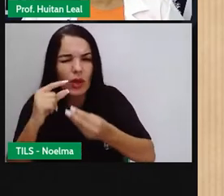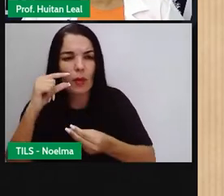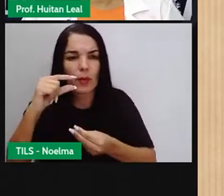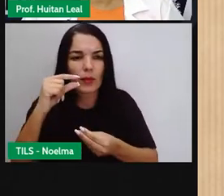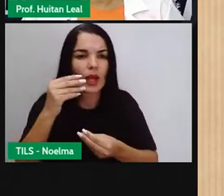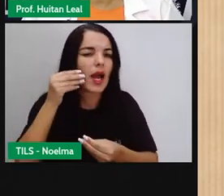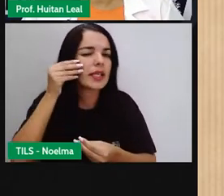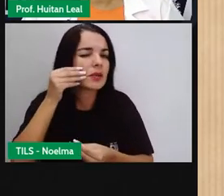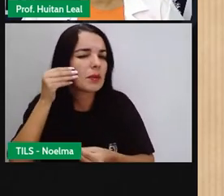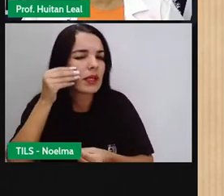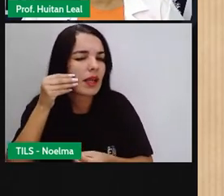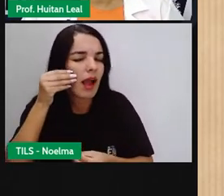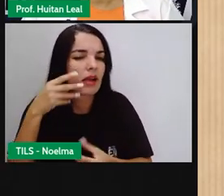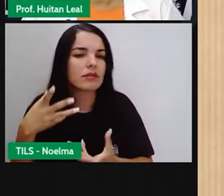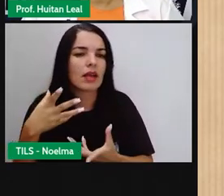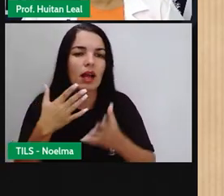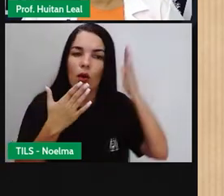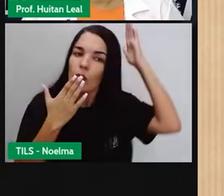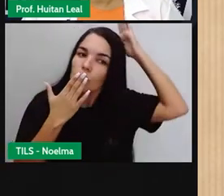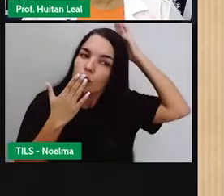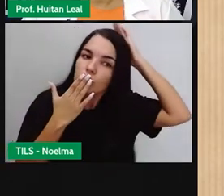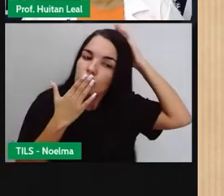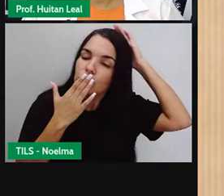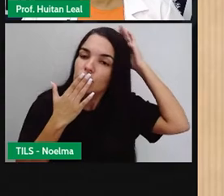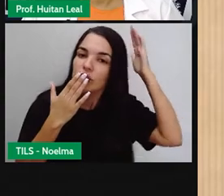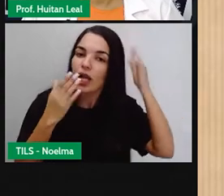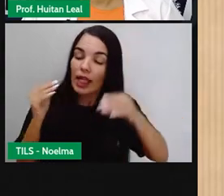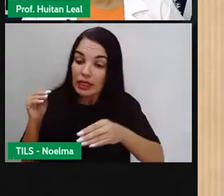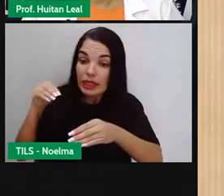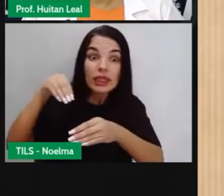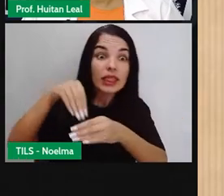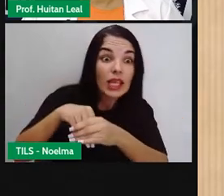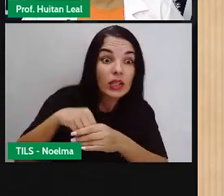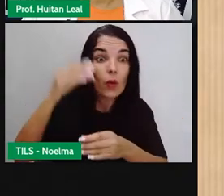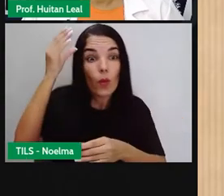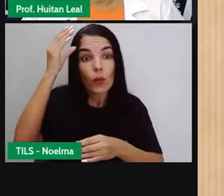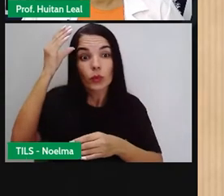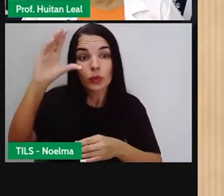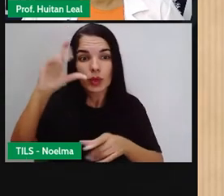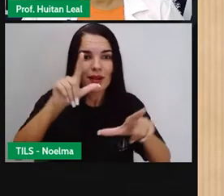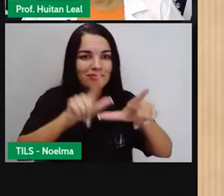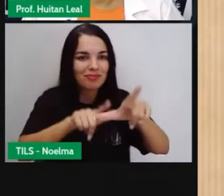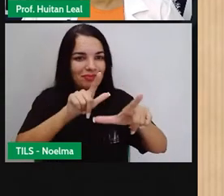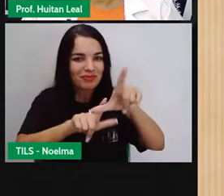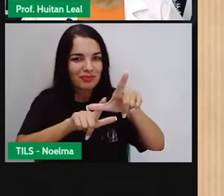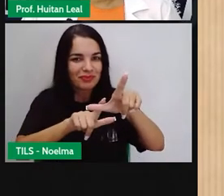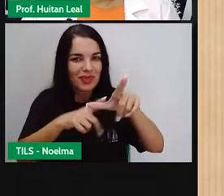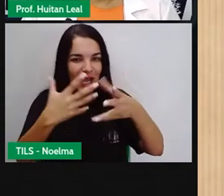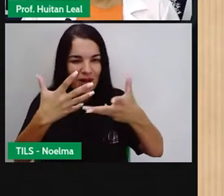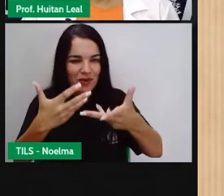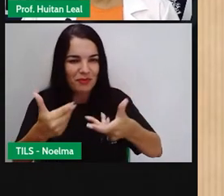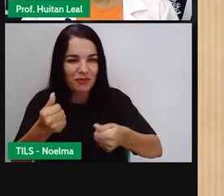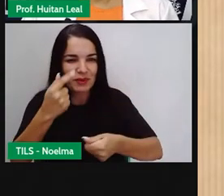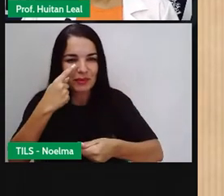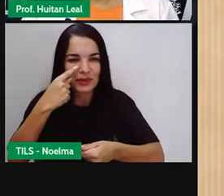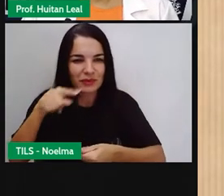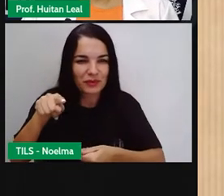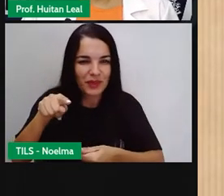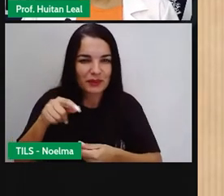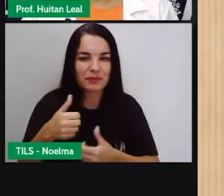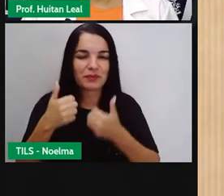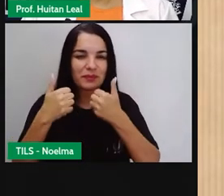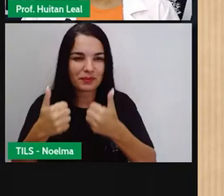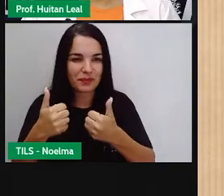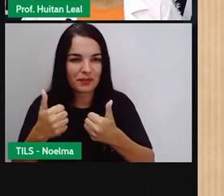dos indígenas já numa cultura de letramento. Vejamos. E